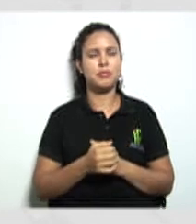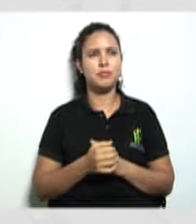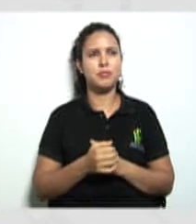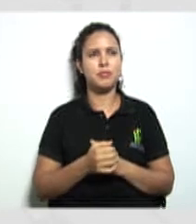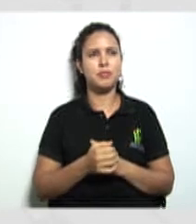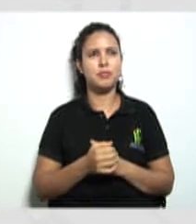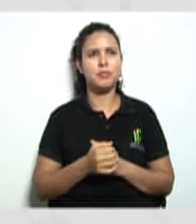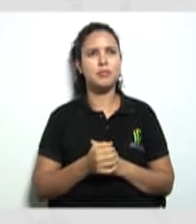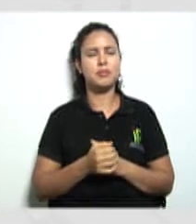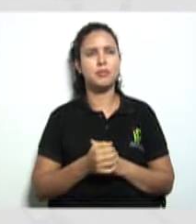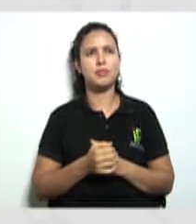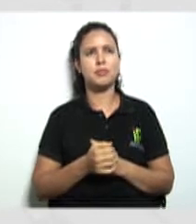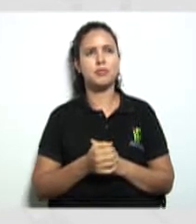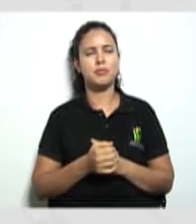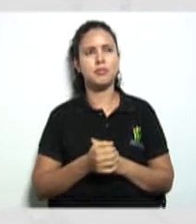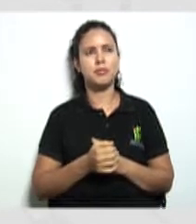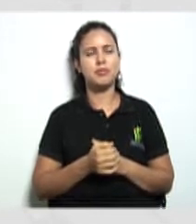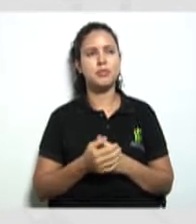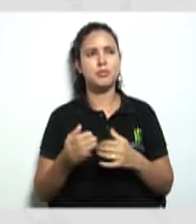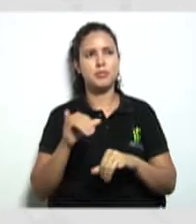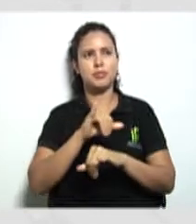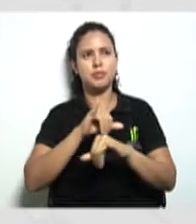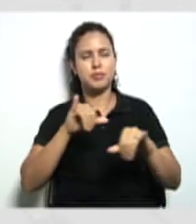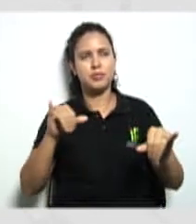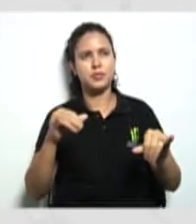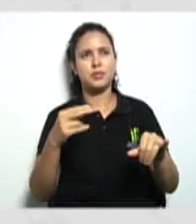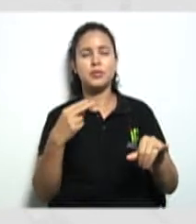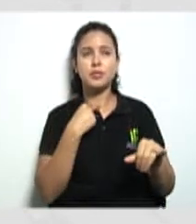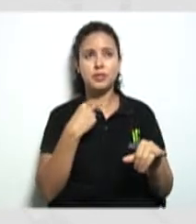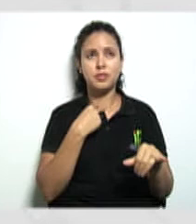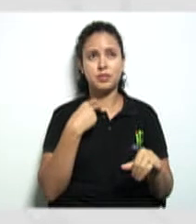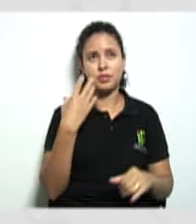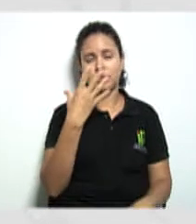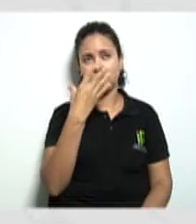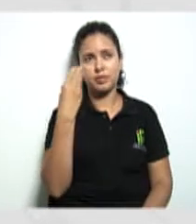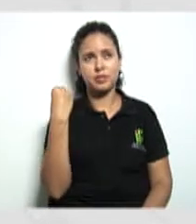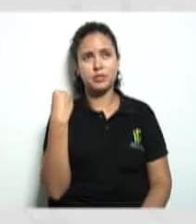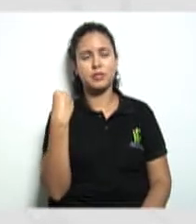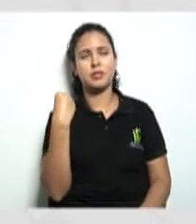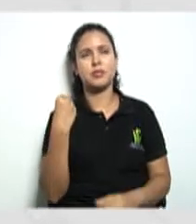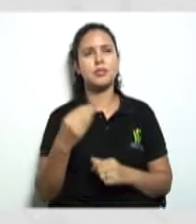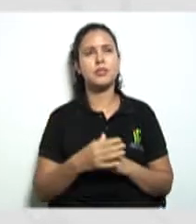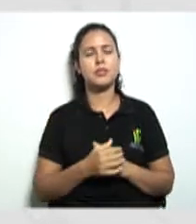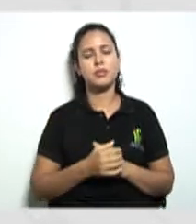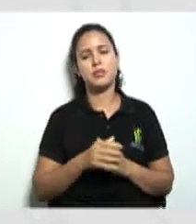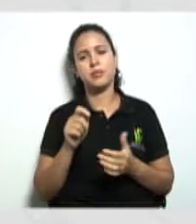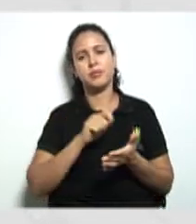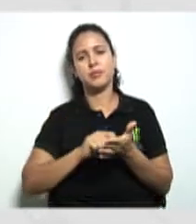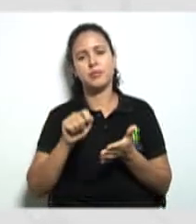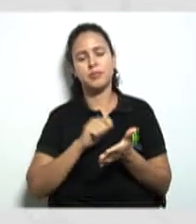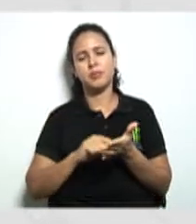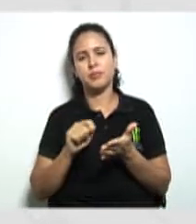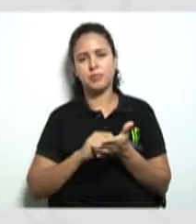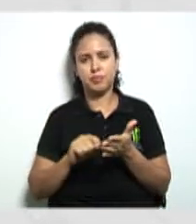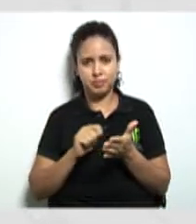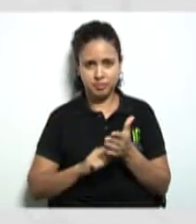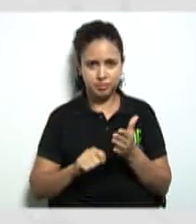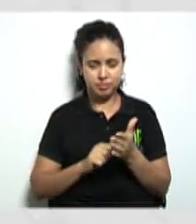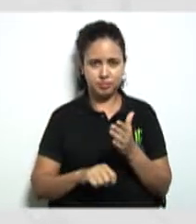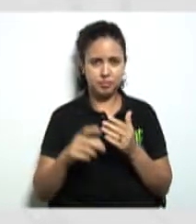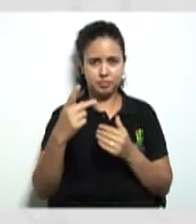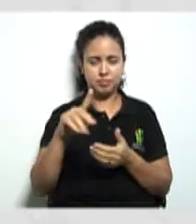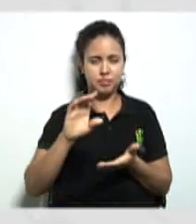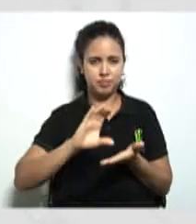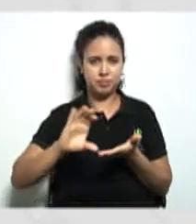continuando então esses são os recadinhos que vocês não podem esquecer certo coloquem aí nas suas agendas